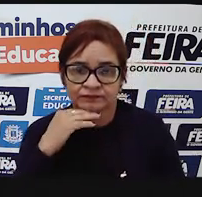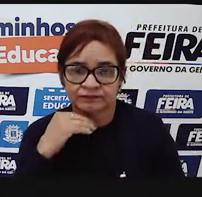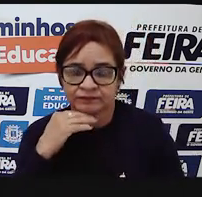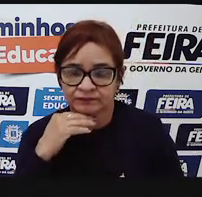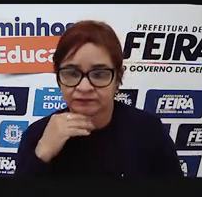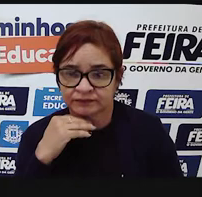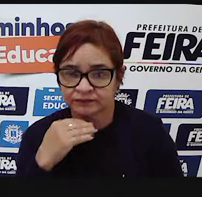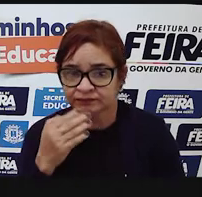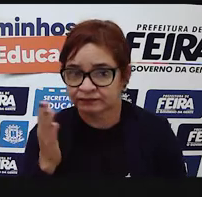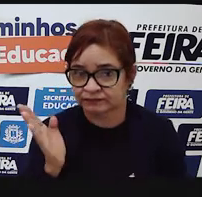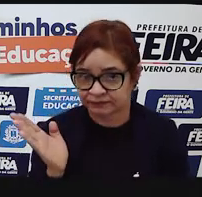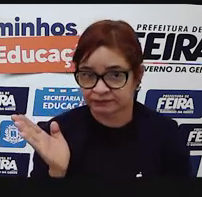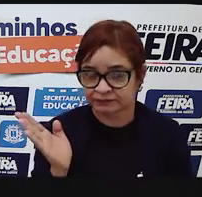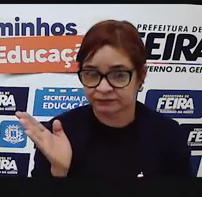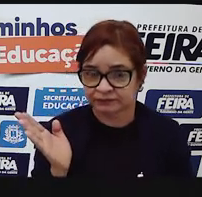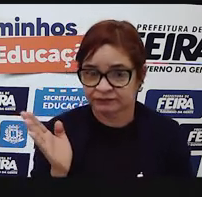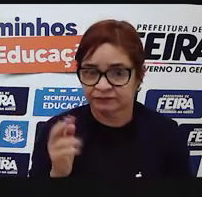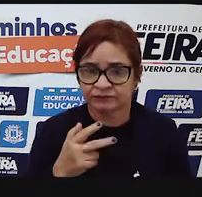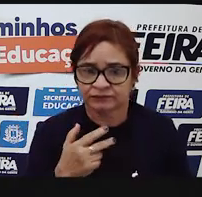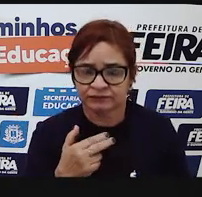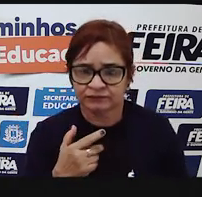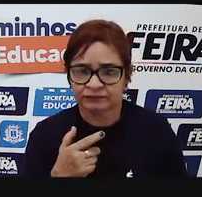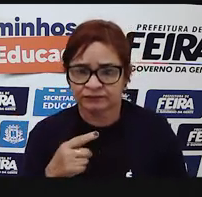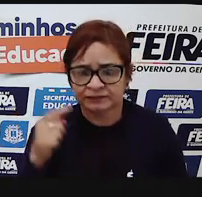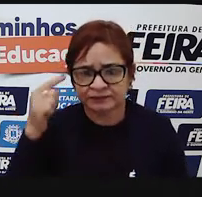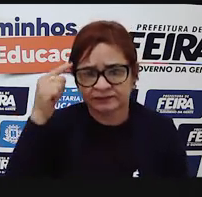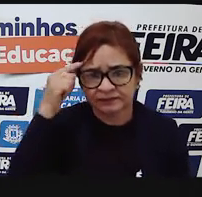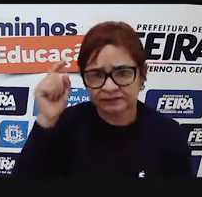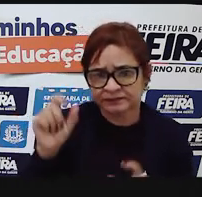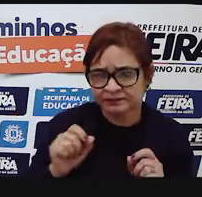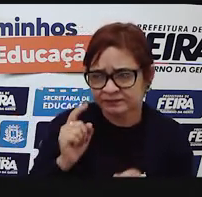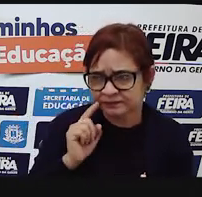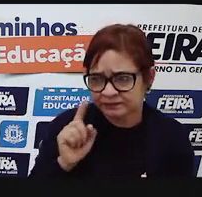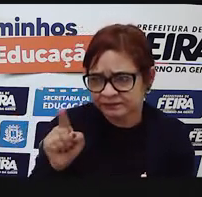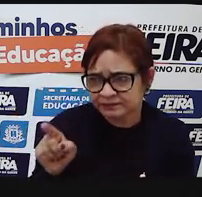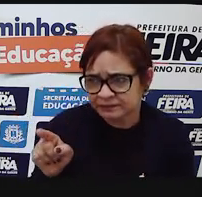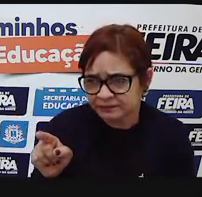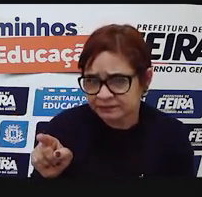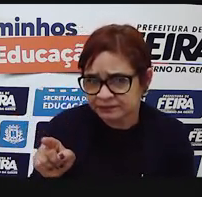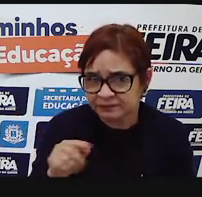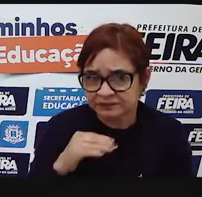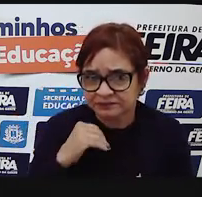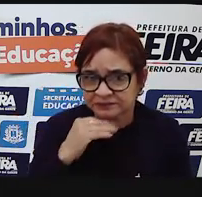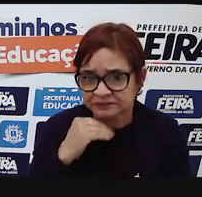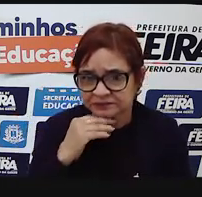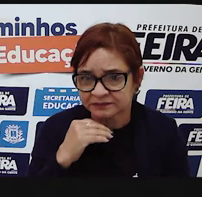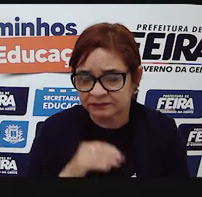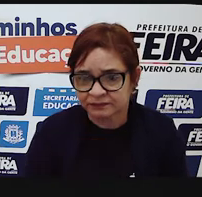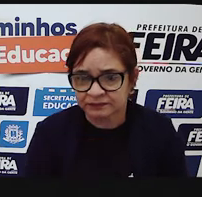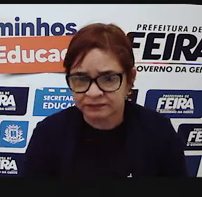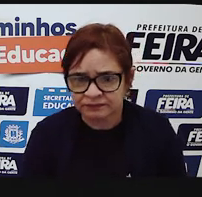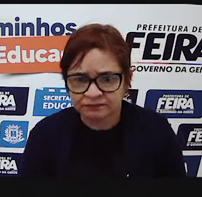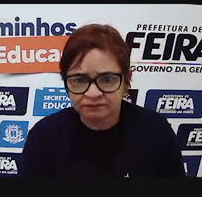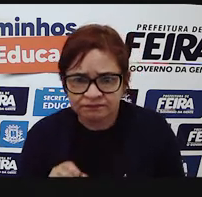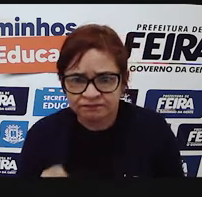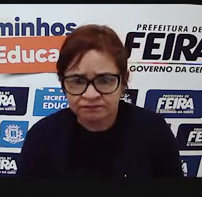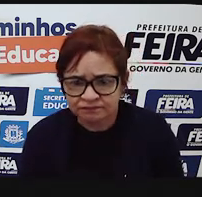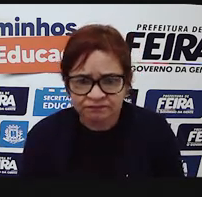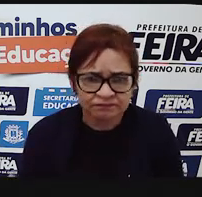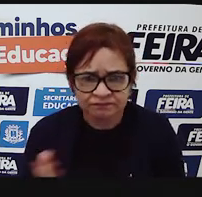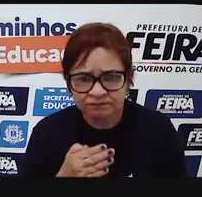gestos que essa mulher está fazendo aí, o que é que você pensa? Qual é a leitura que você faz? Ela está te repreendendo?